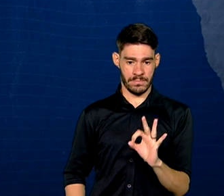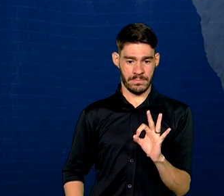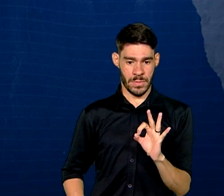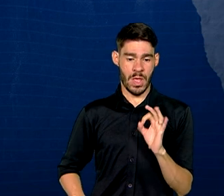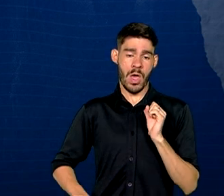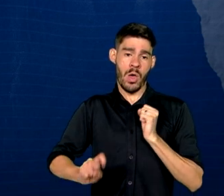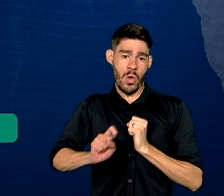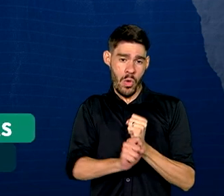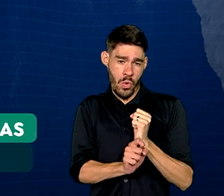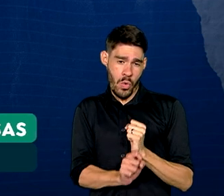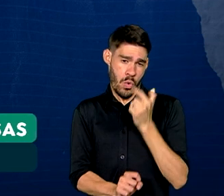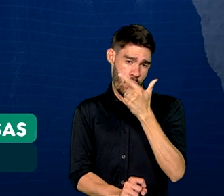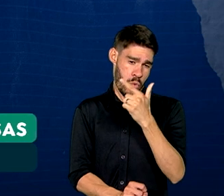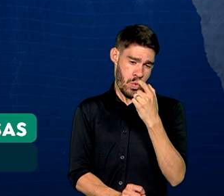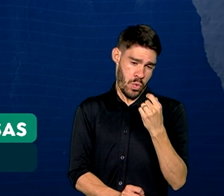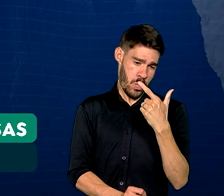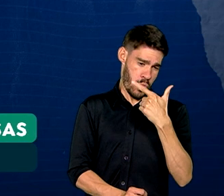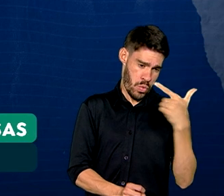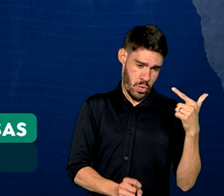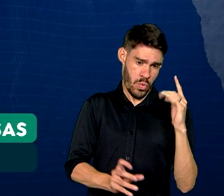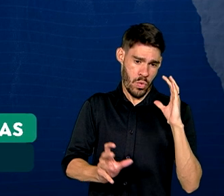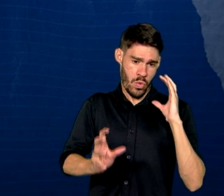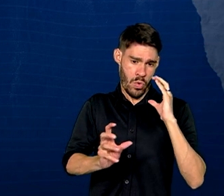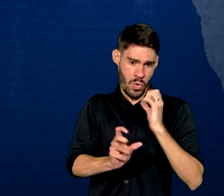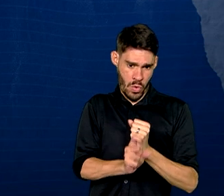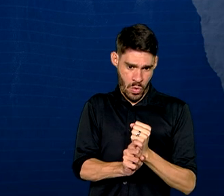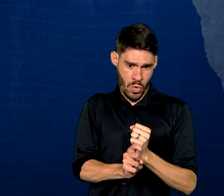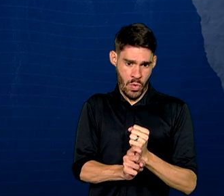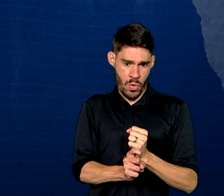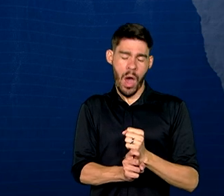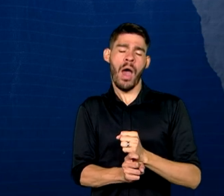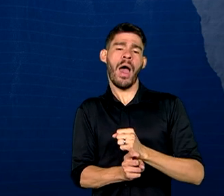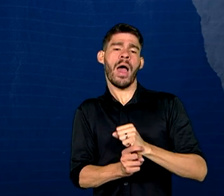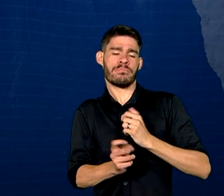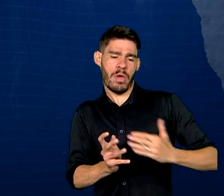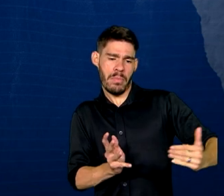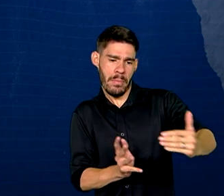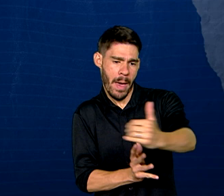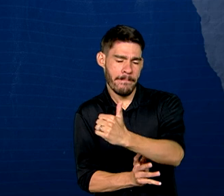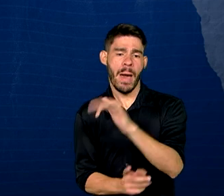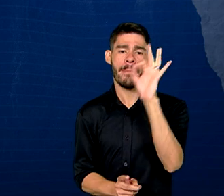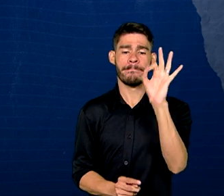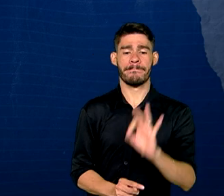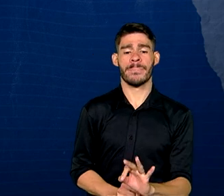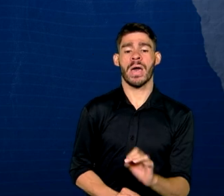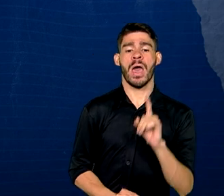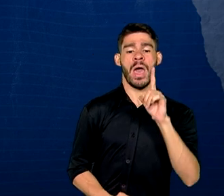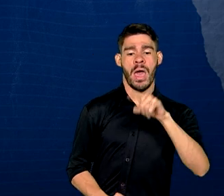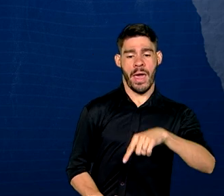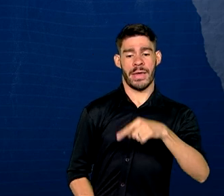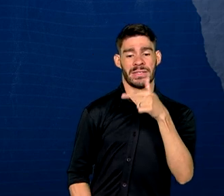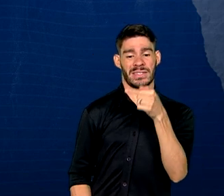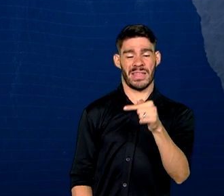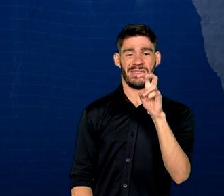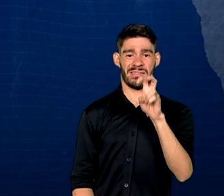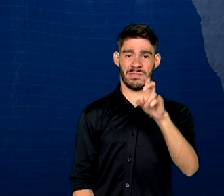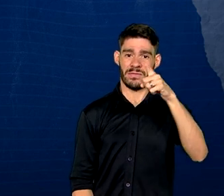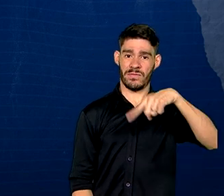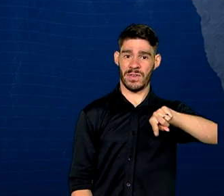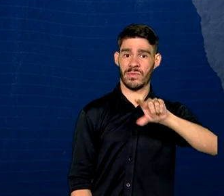2022, juntando as fossas sépticas e a rede coletora, o percentual chega a 75